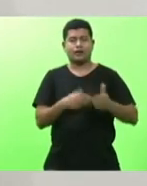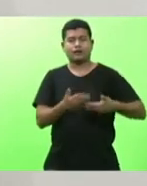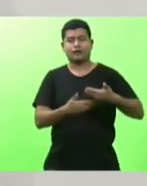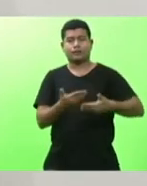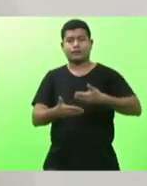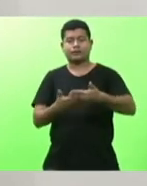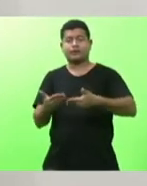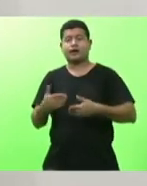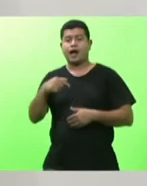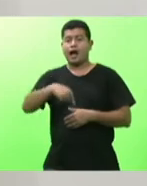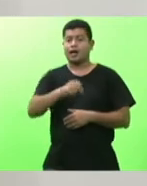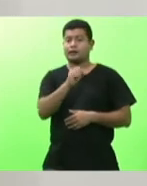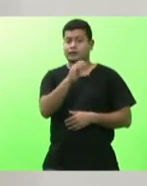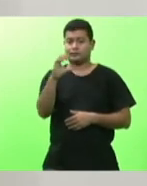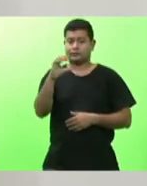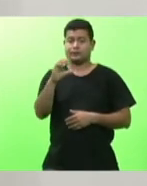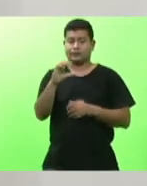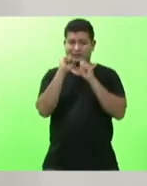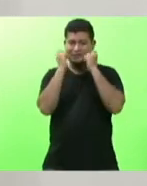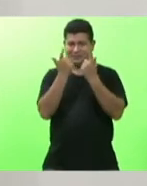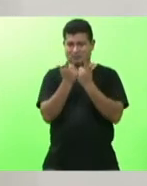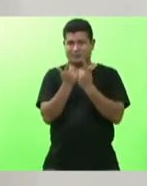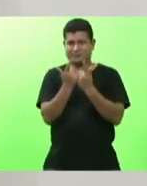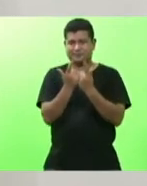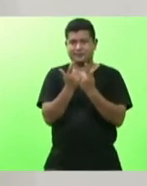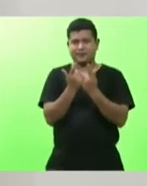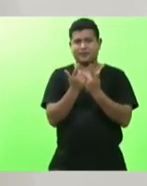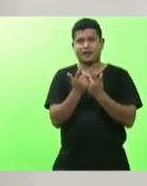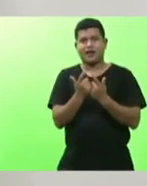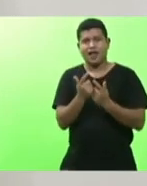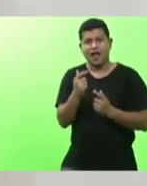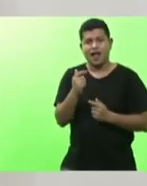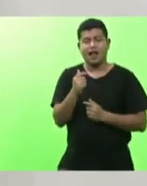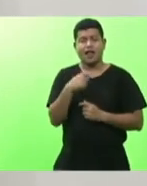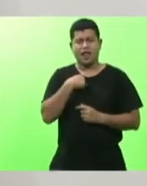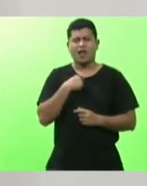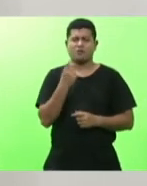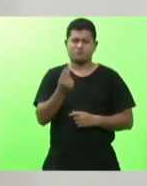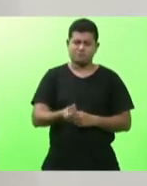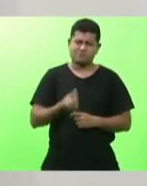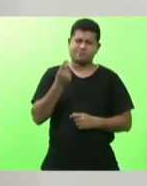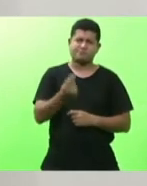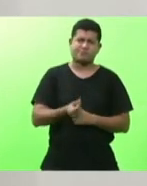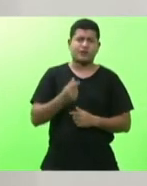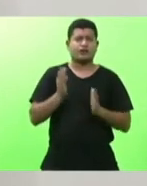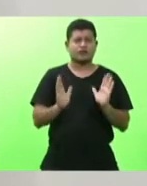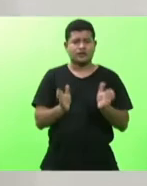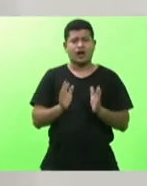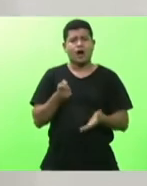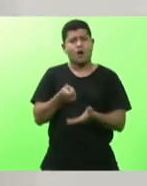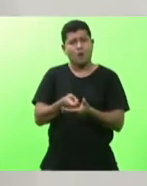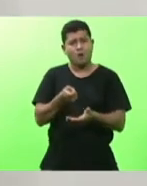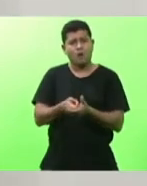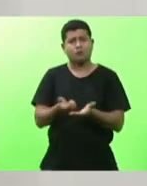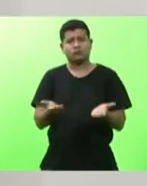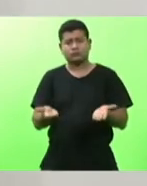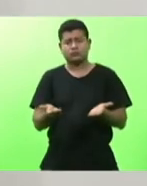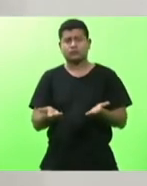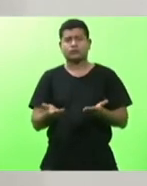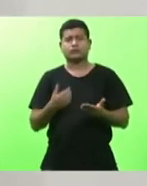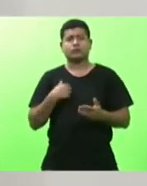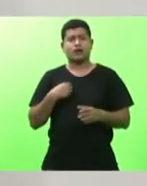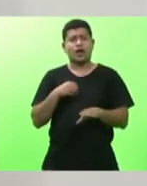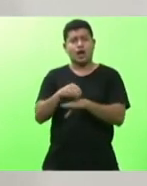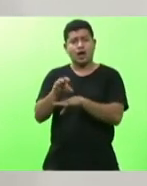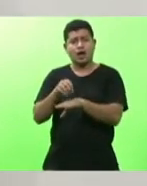aqui na casa e que há muito tempo estou cobrando fazendo sugestões agregando valor